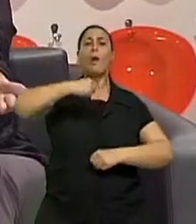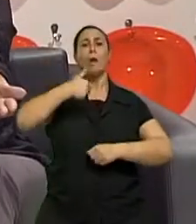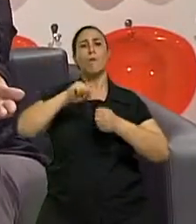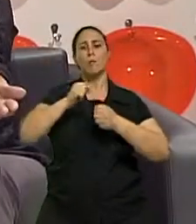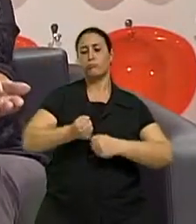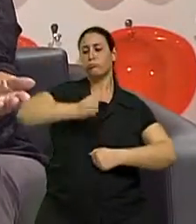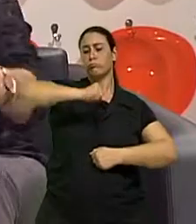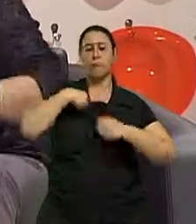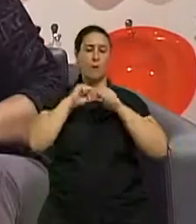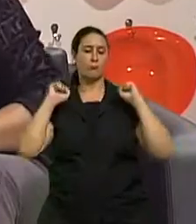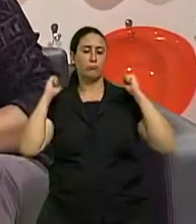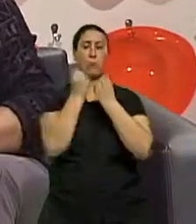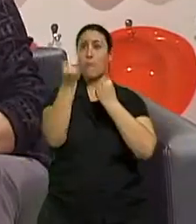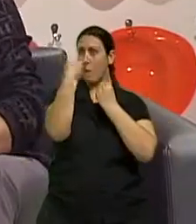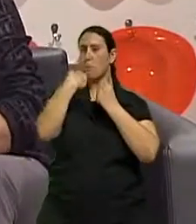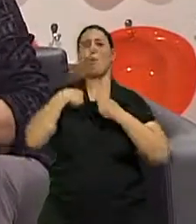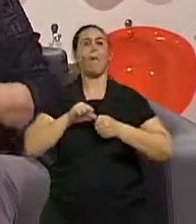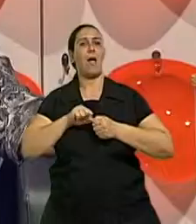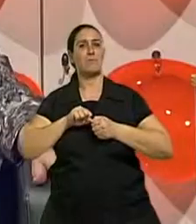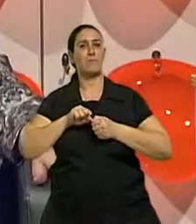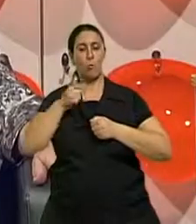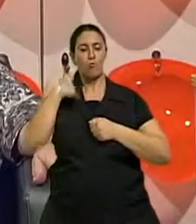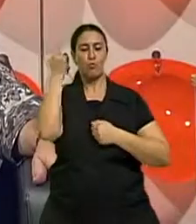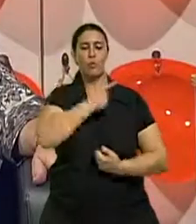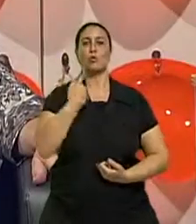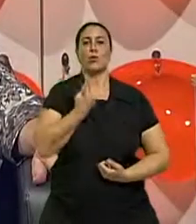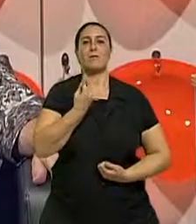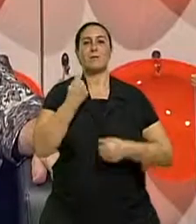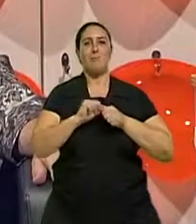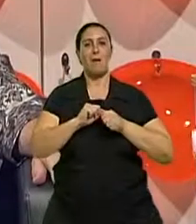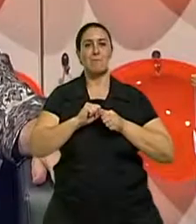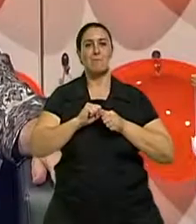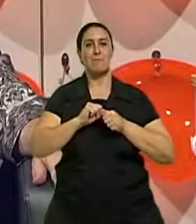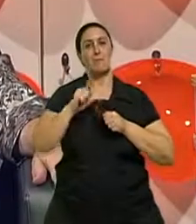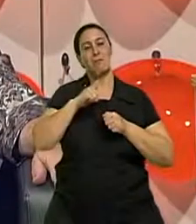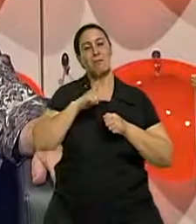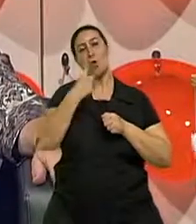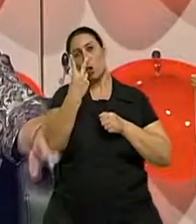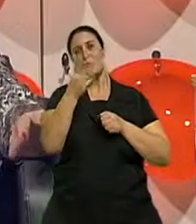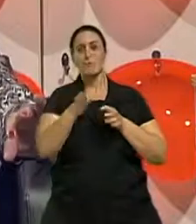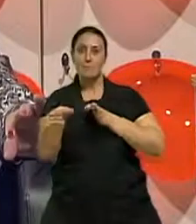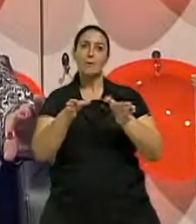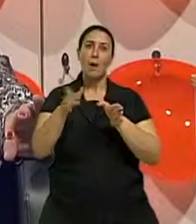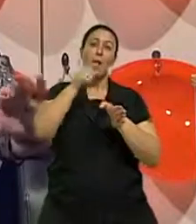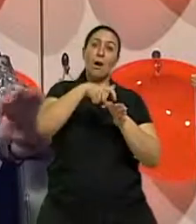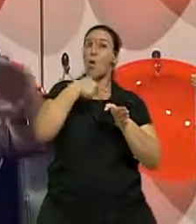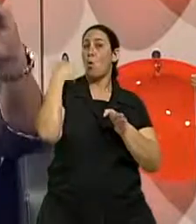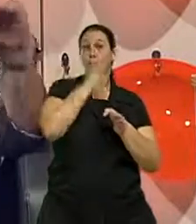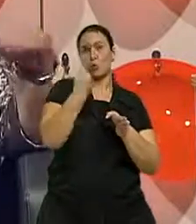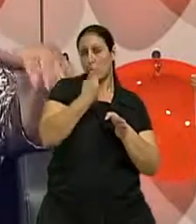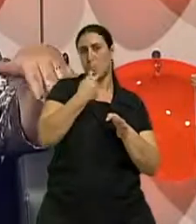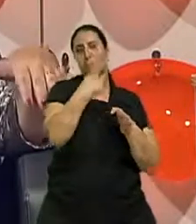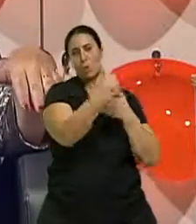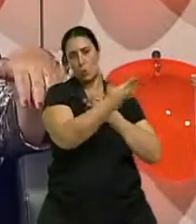dez vezes. Isso. Nos complementando, só vai ter que voltar no programa, doutora. Vai ser ótimo. Então, e isso é uma coisa,